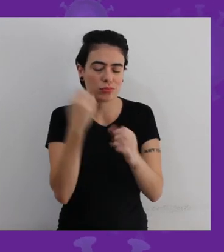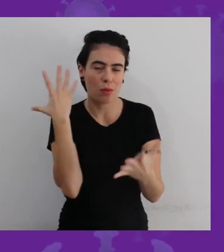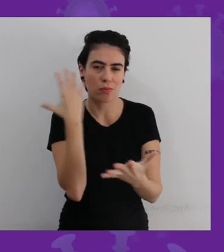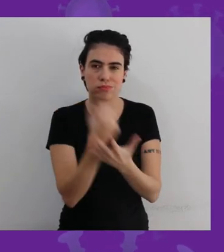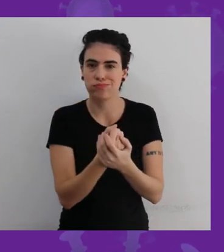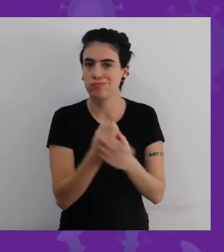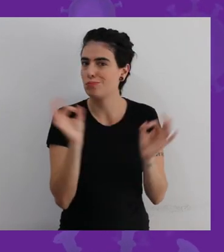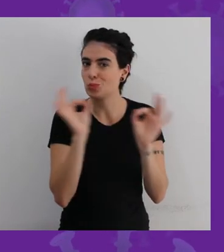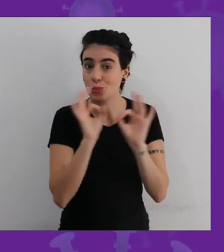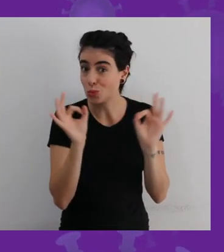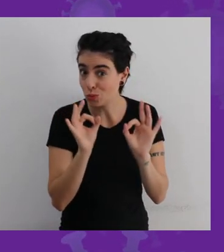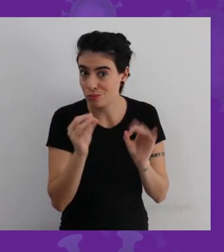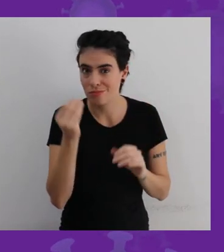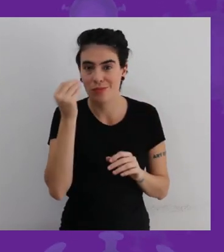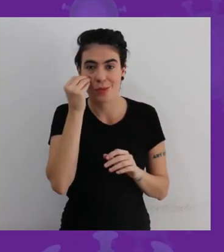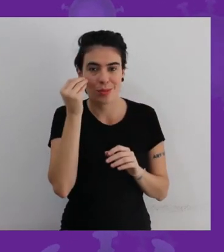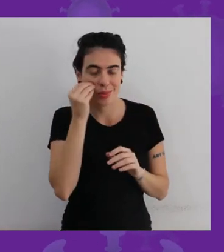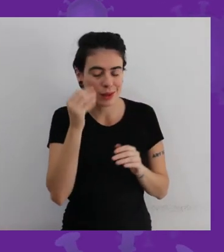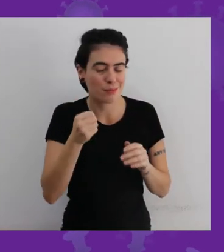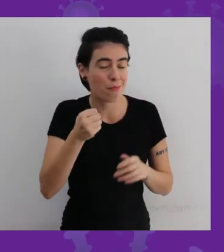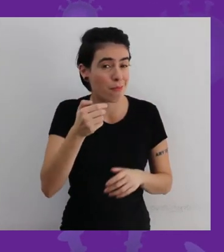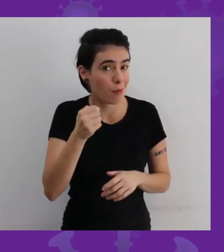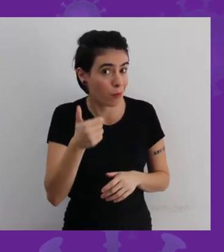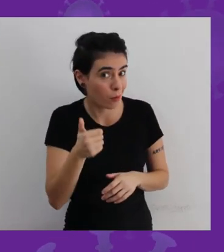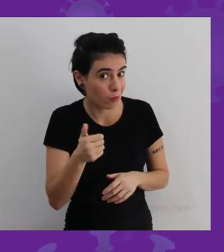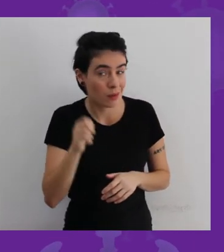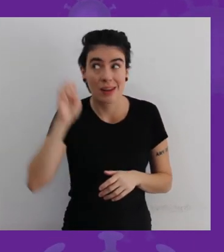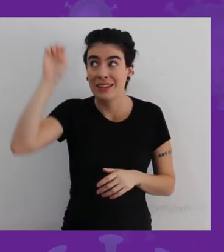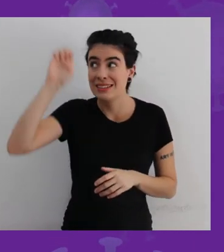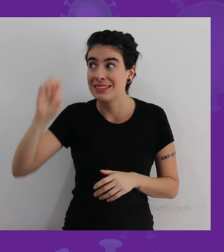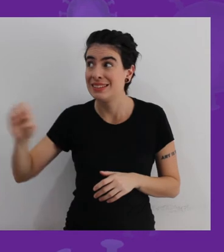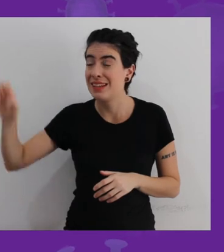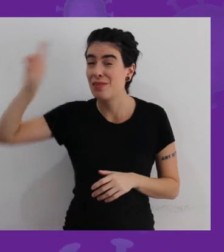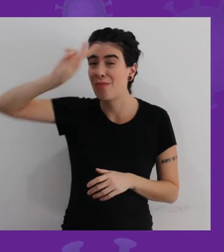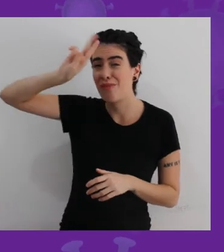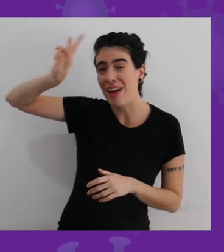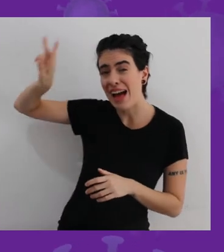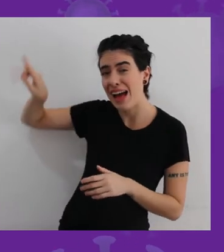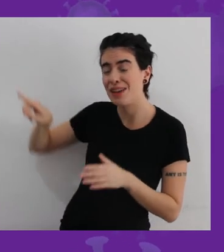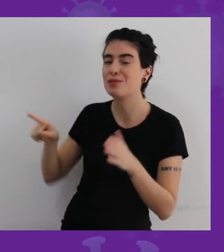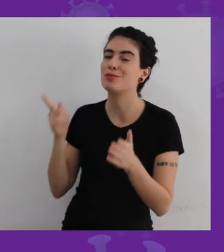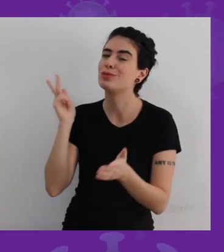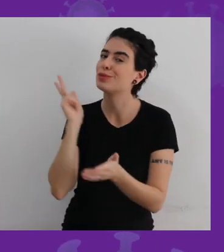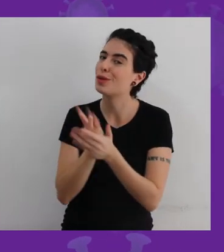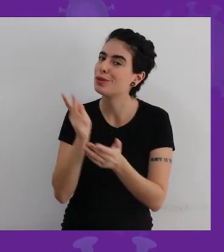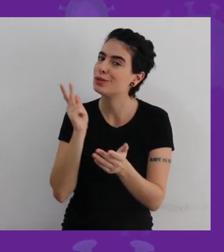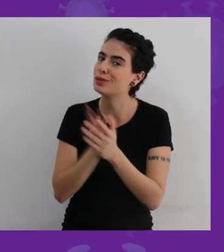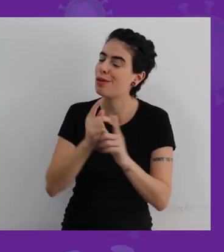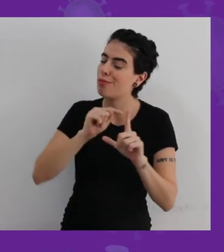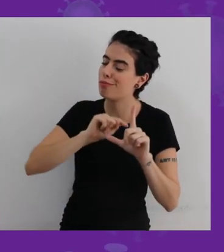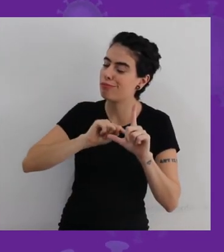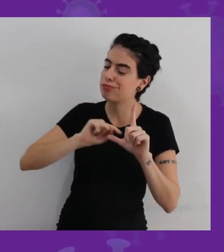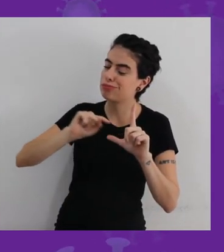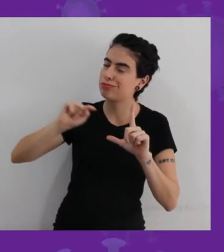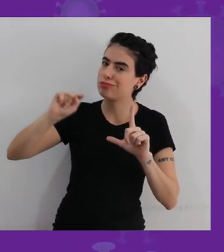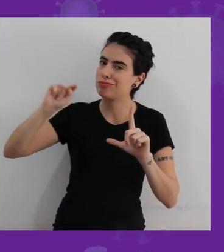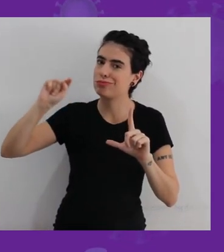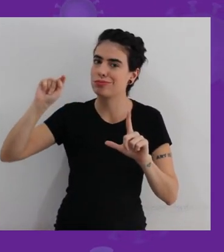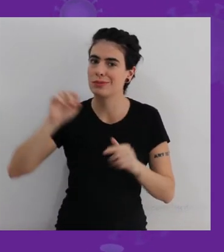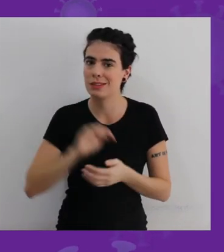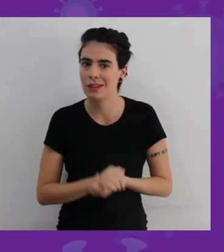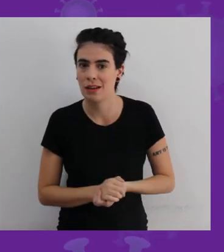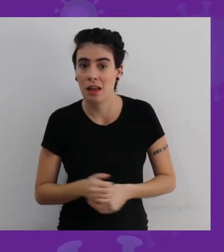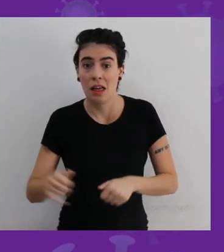nós temos visto outras curvas de vários estados ainda em ascensão. A epidemia está se